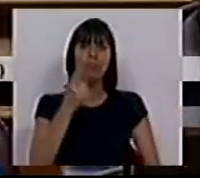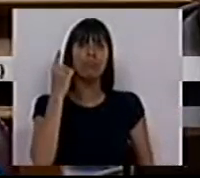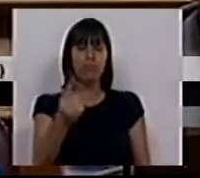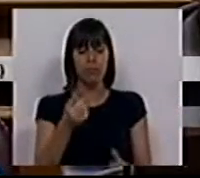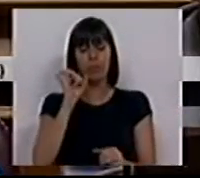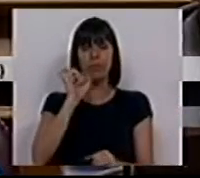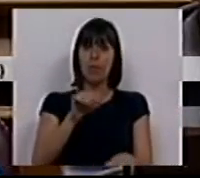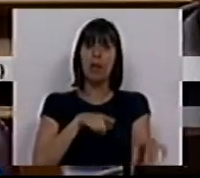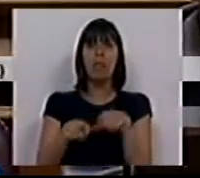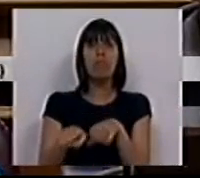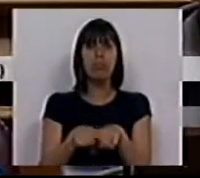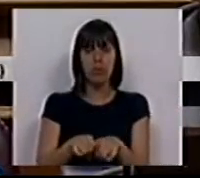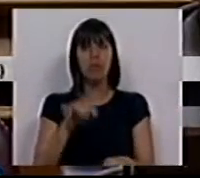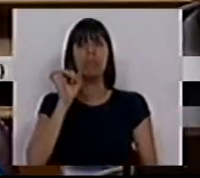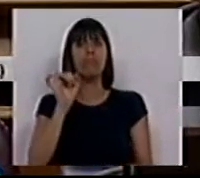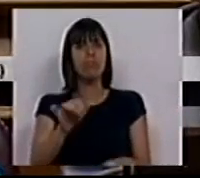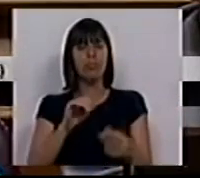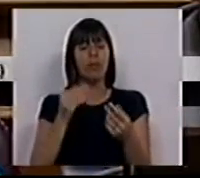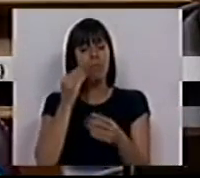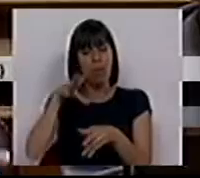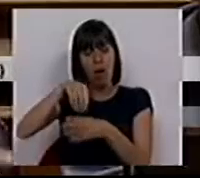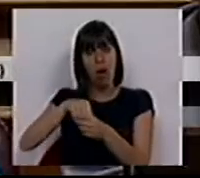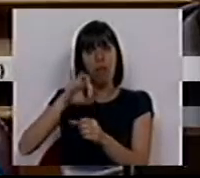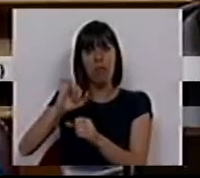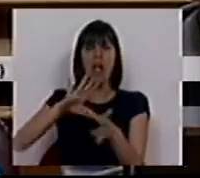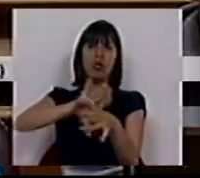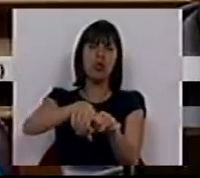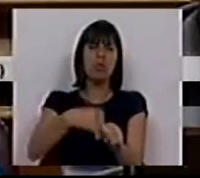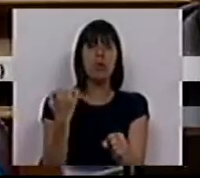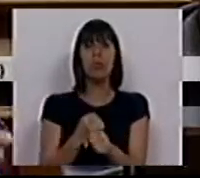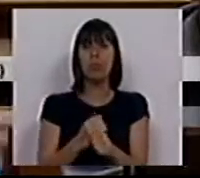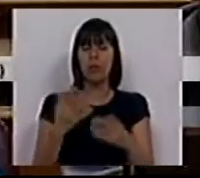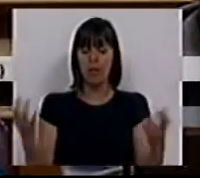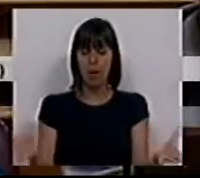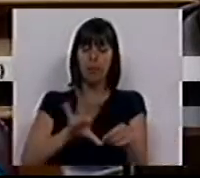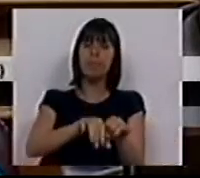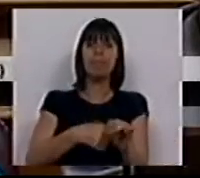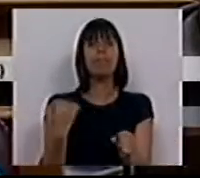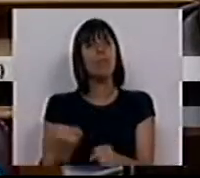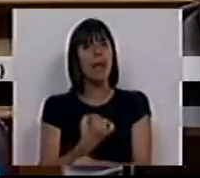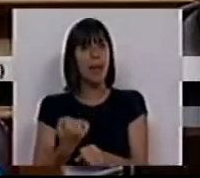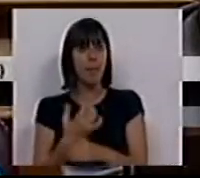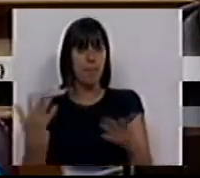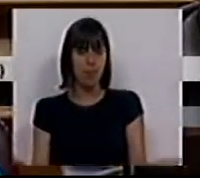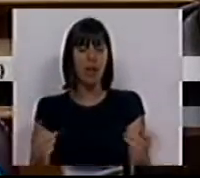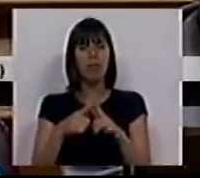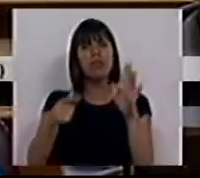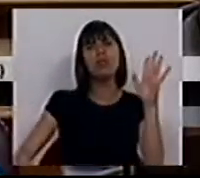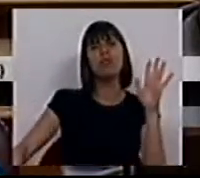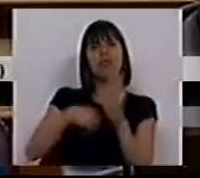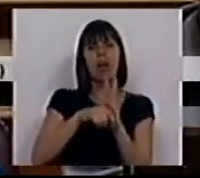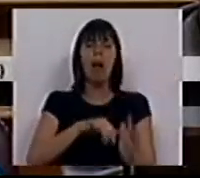A vossa política, o vosso ADN é destruição do trabalho, é destruição do emprego e é a